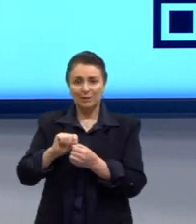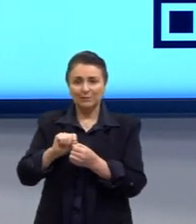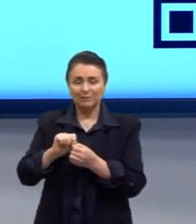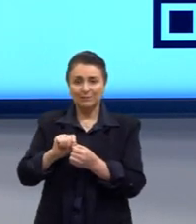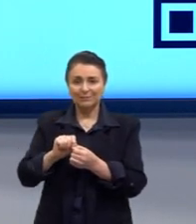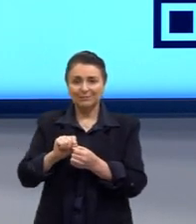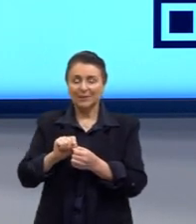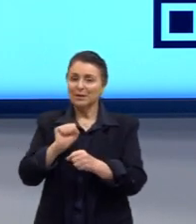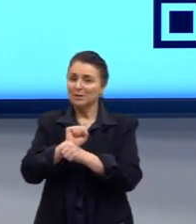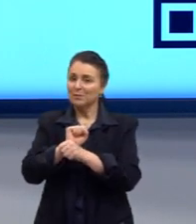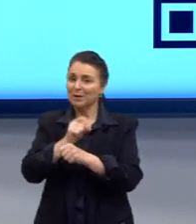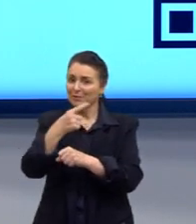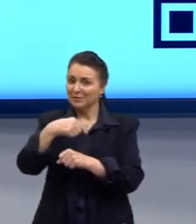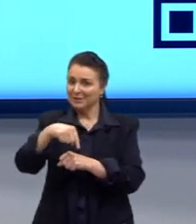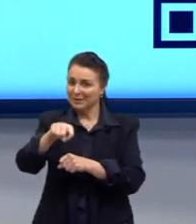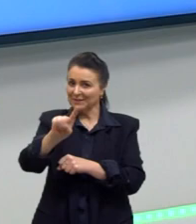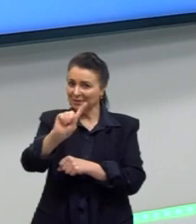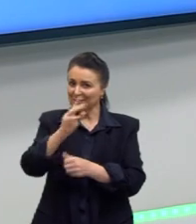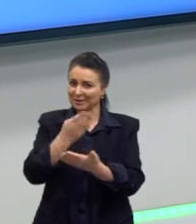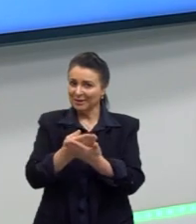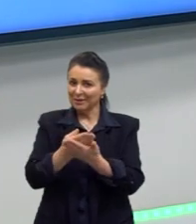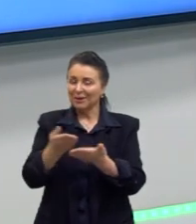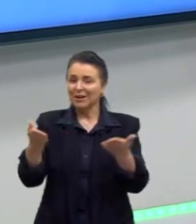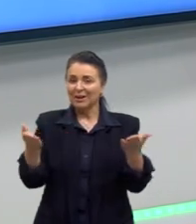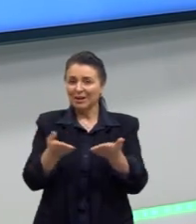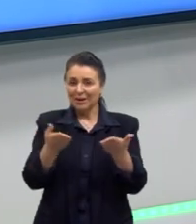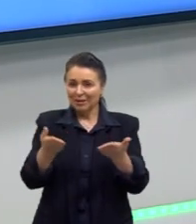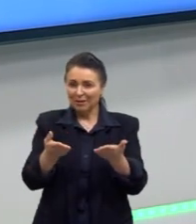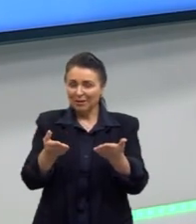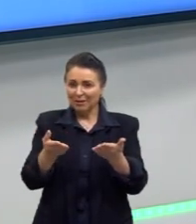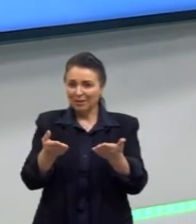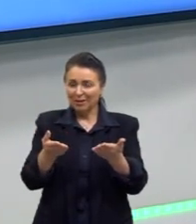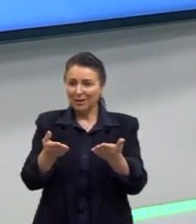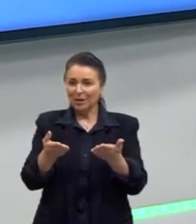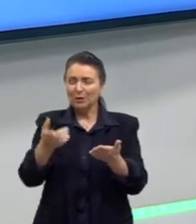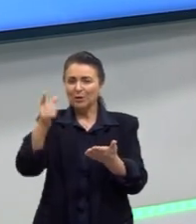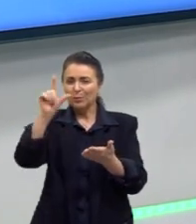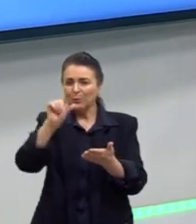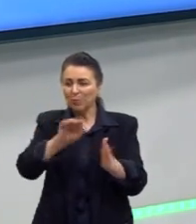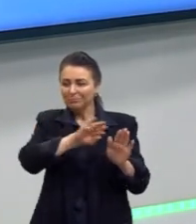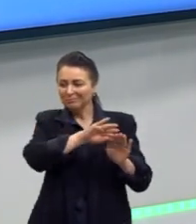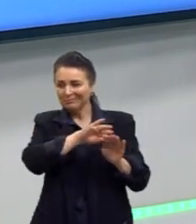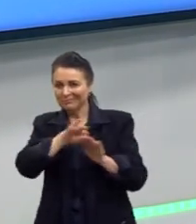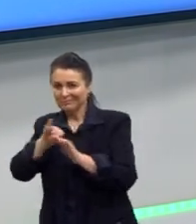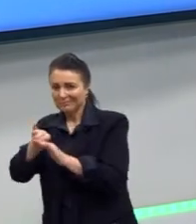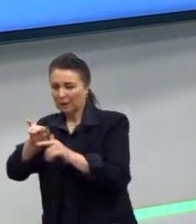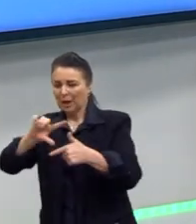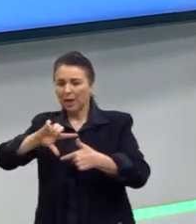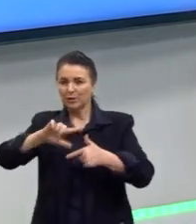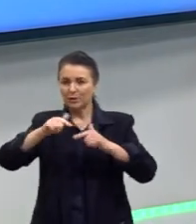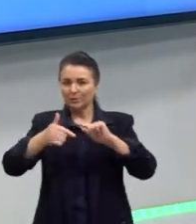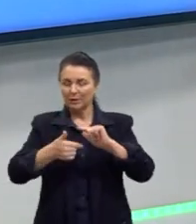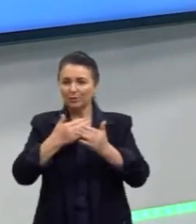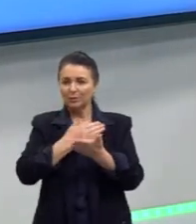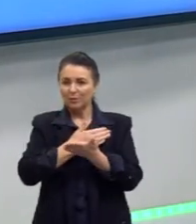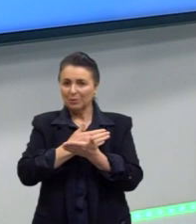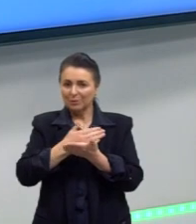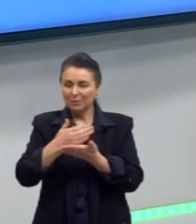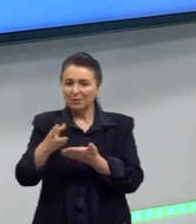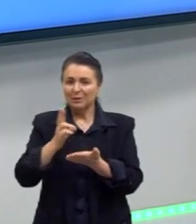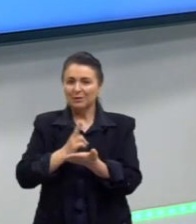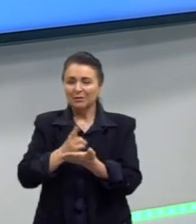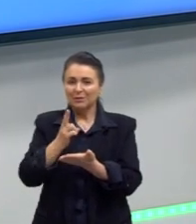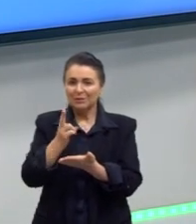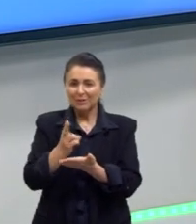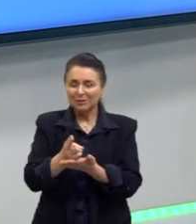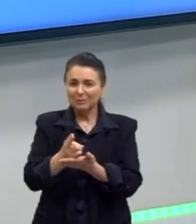Conto com vocês na próxima aula. Nós vamos agora, então, deixar um pouco de lado a geometria e vamos dar continuidade